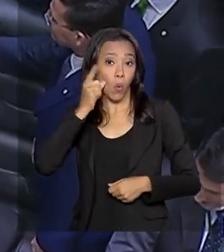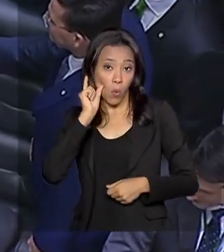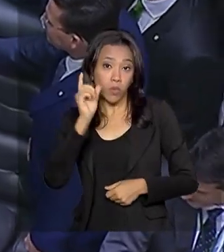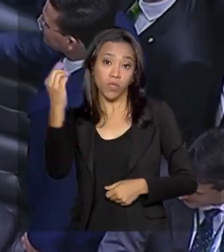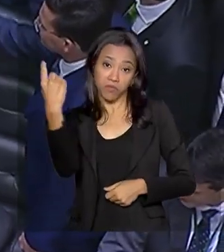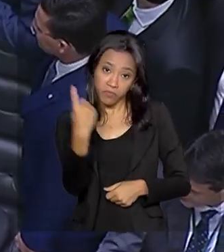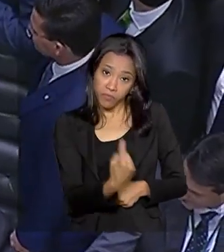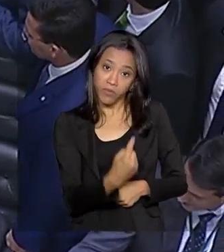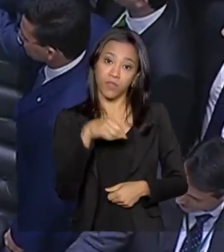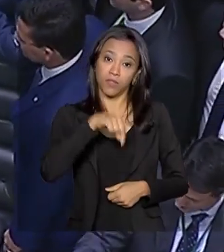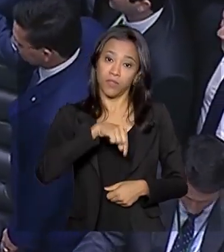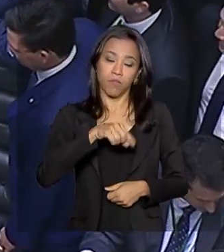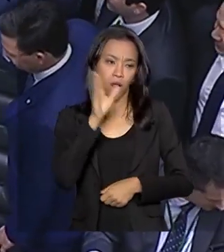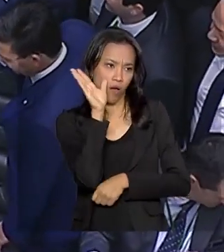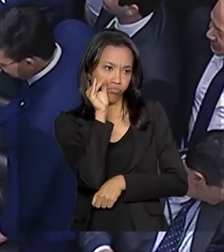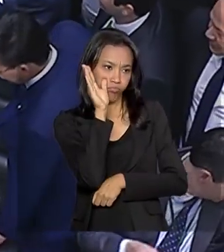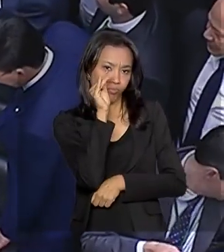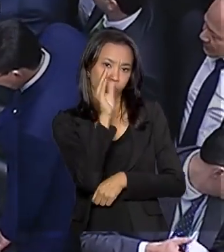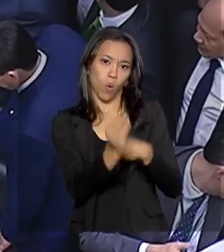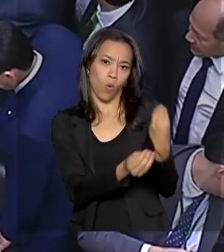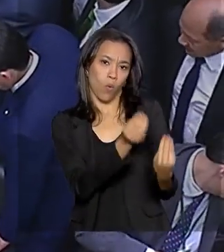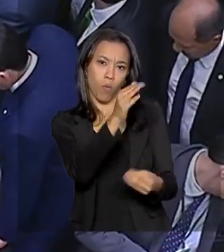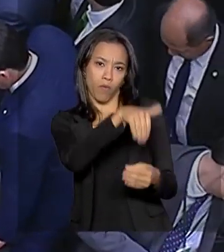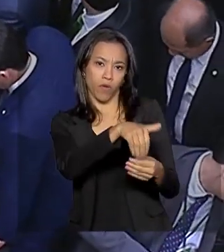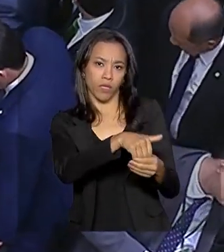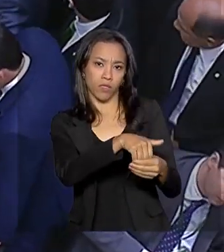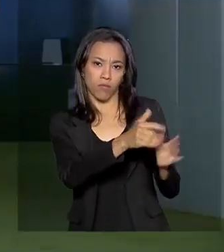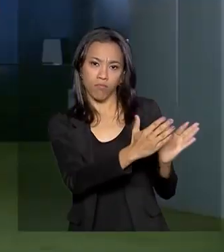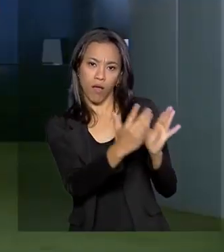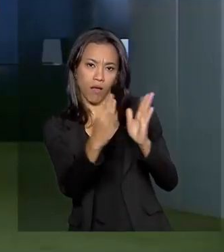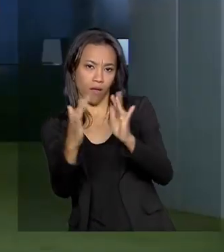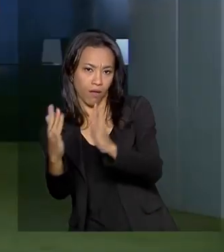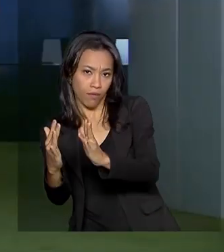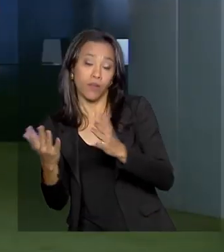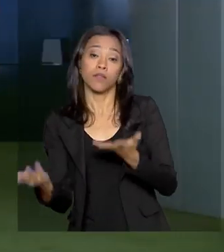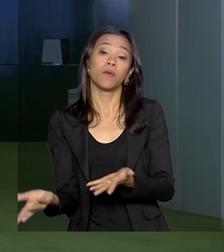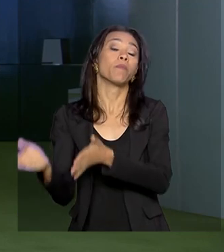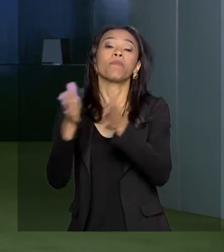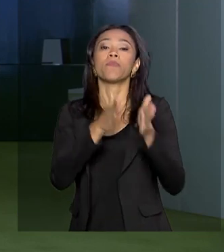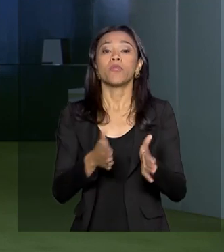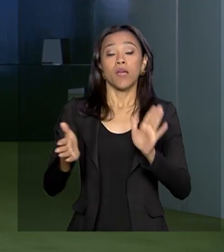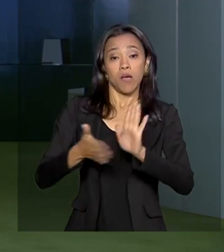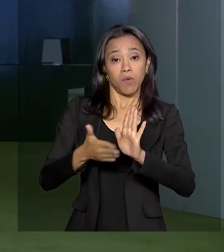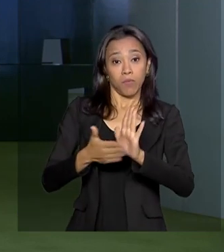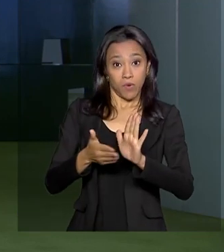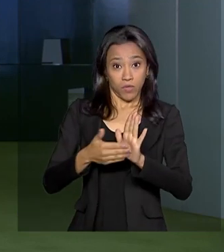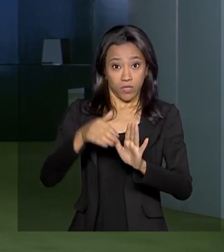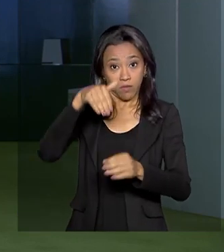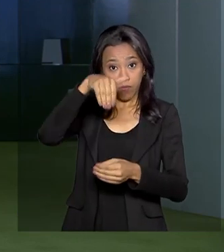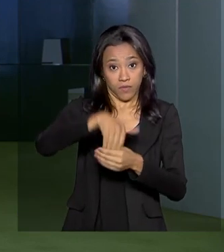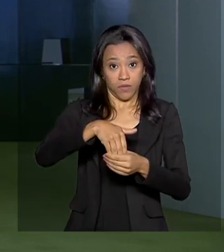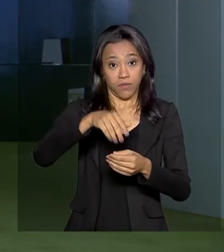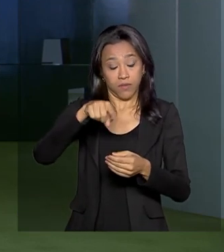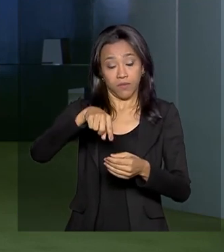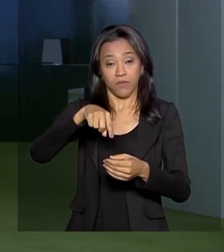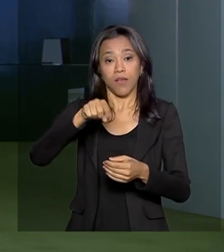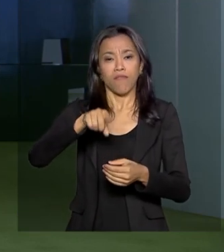acompanhando a votação. E segundo o governo, a reforma da Previdência deve gerar uma economia aí de